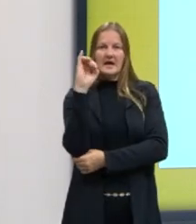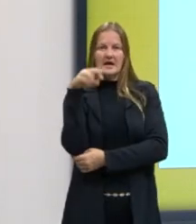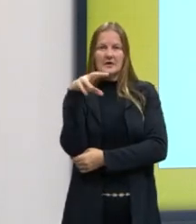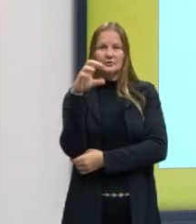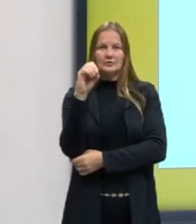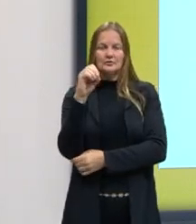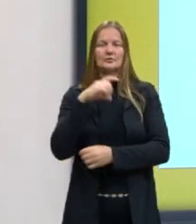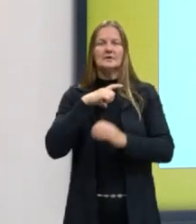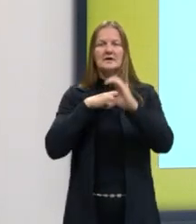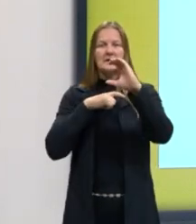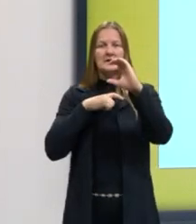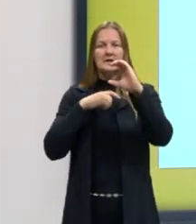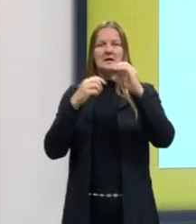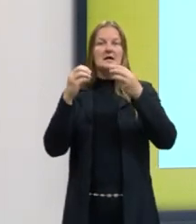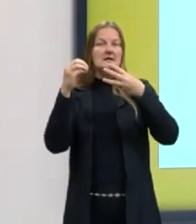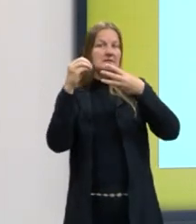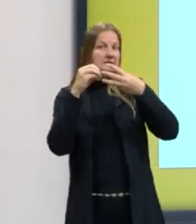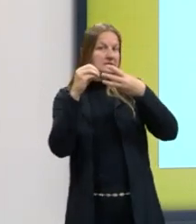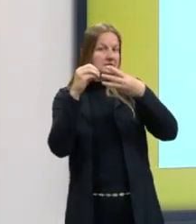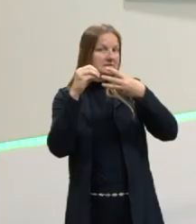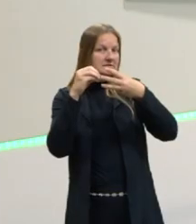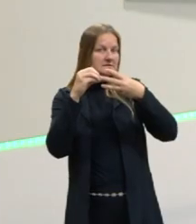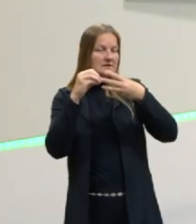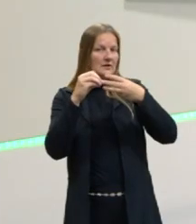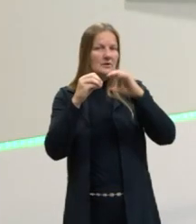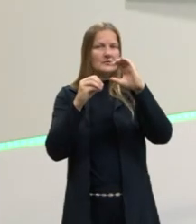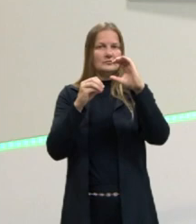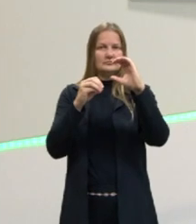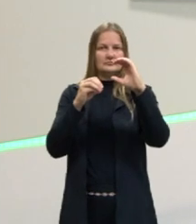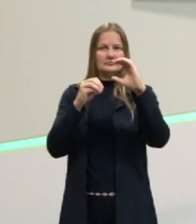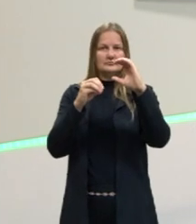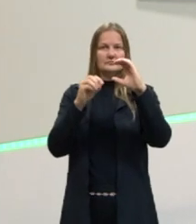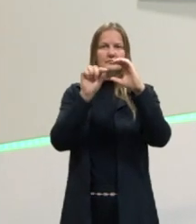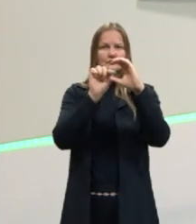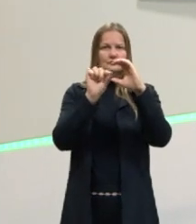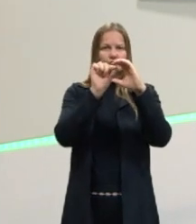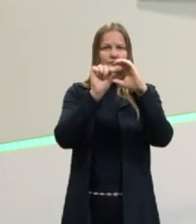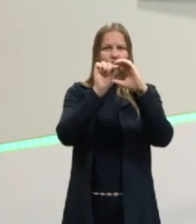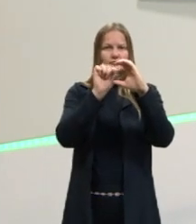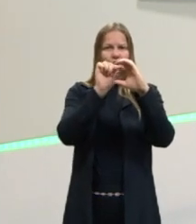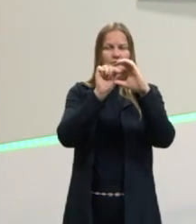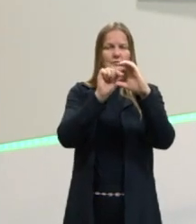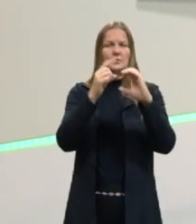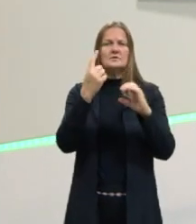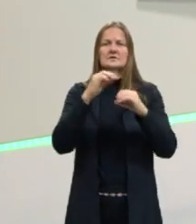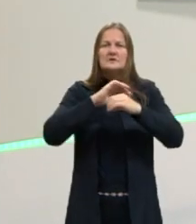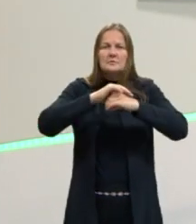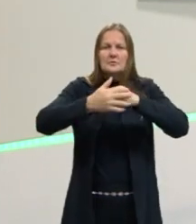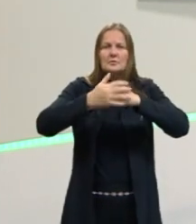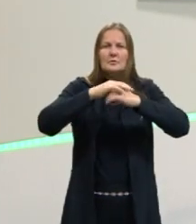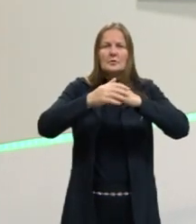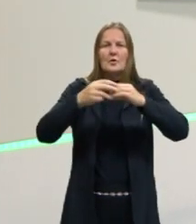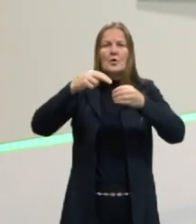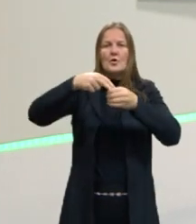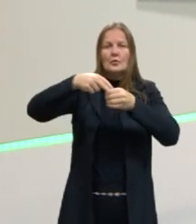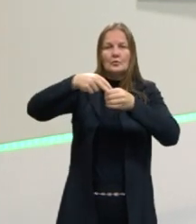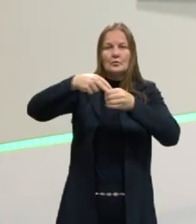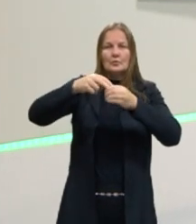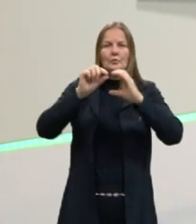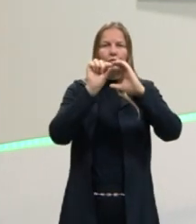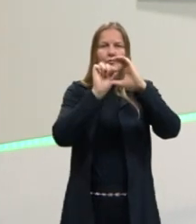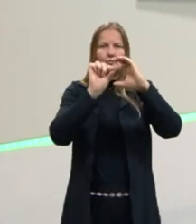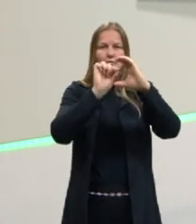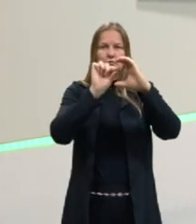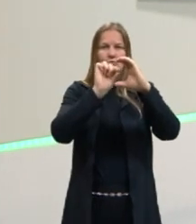eucariontes. Lembrando que eucarionte são aquelas células que possuem uma membrana nuclear, né? Possuem um núcleo